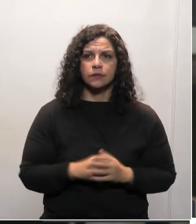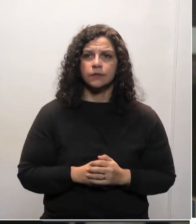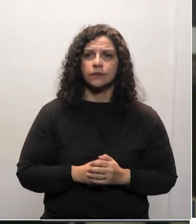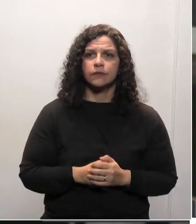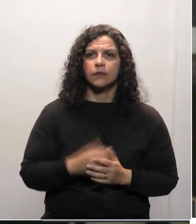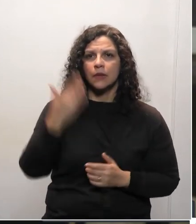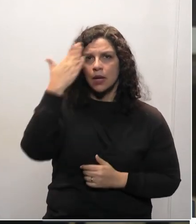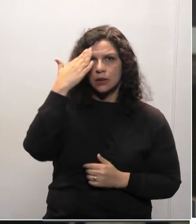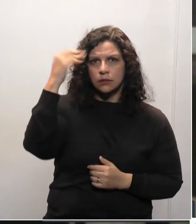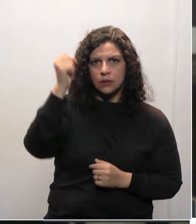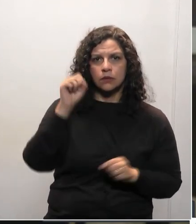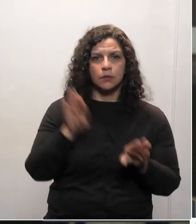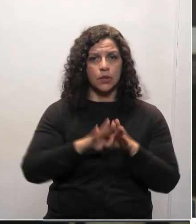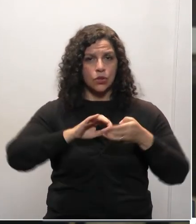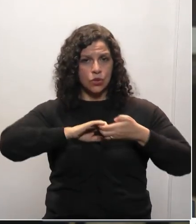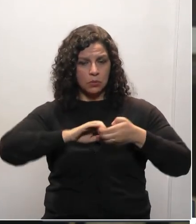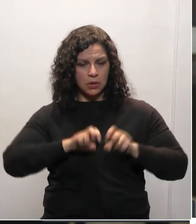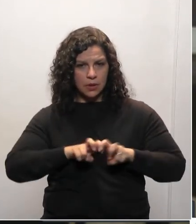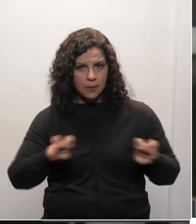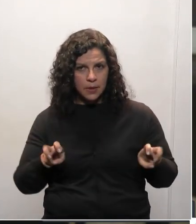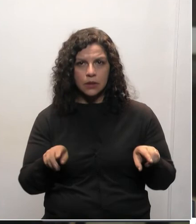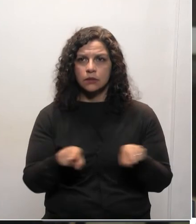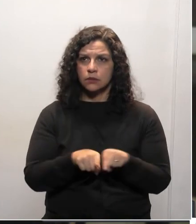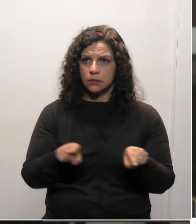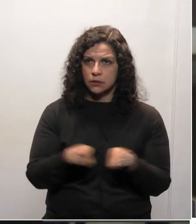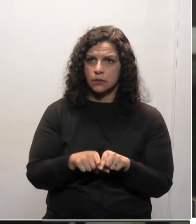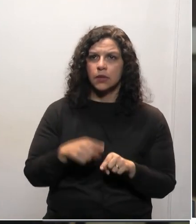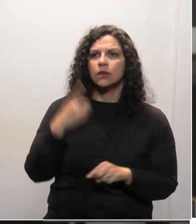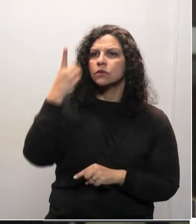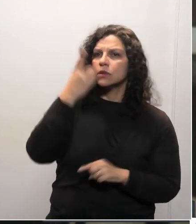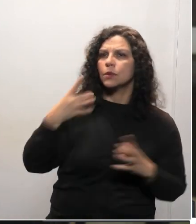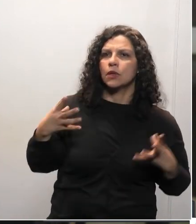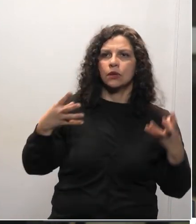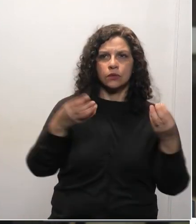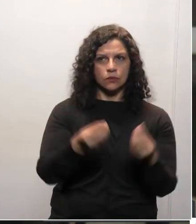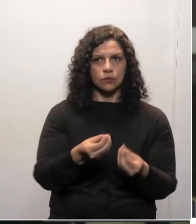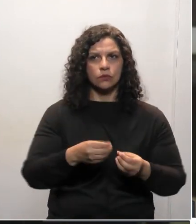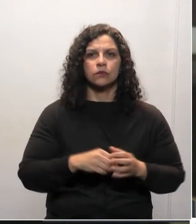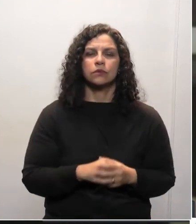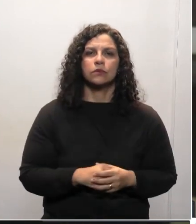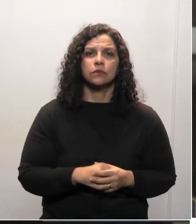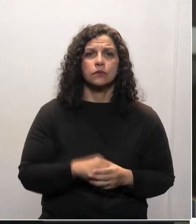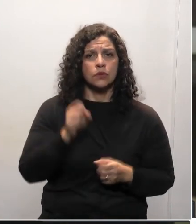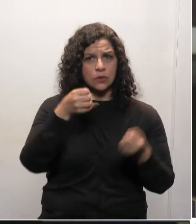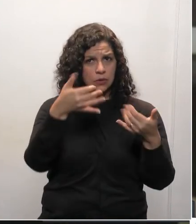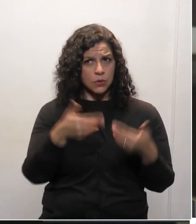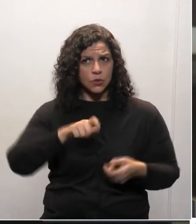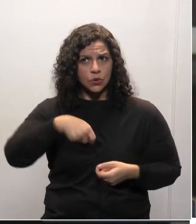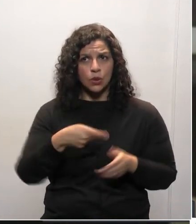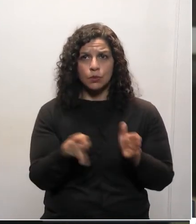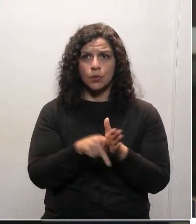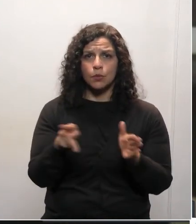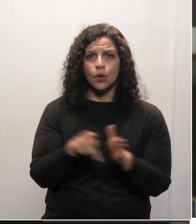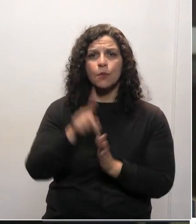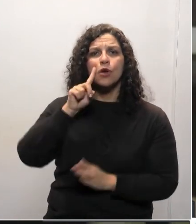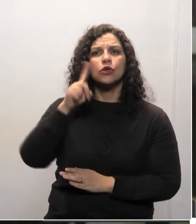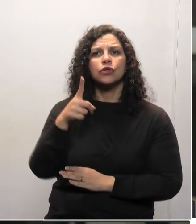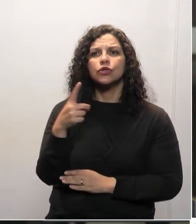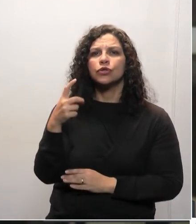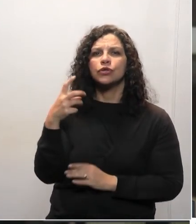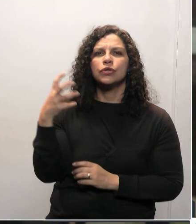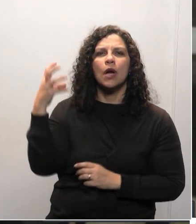quero cumprimentar a mesa, perdão, às deputadas e aos deputados, o já falou a respeito do Dia do Radialista,